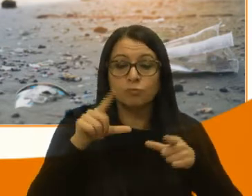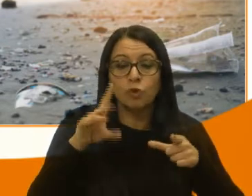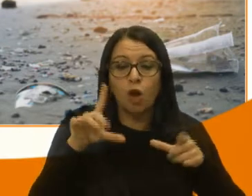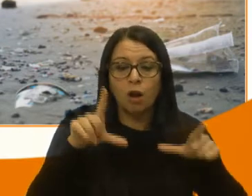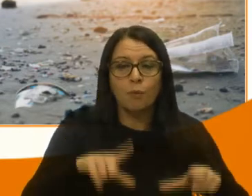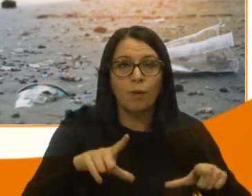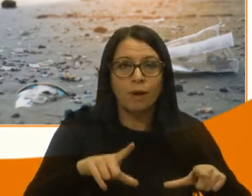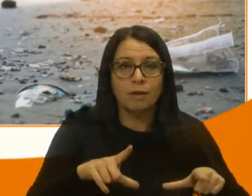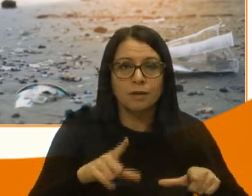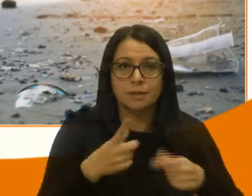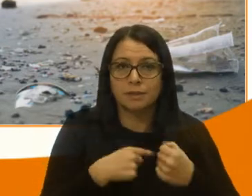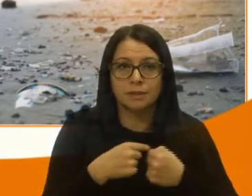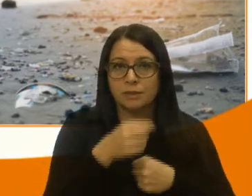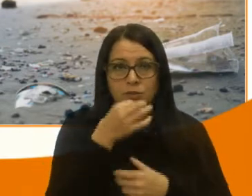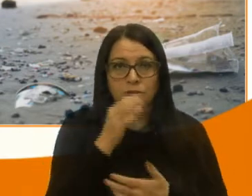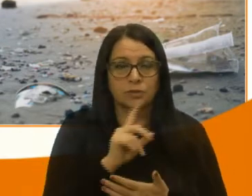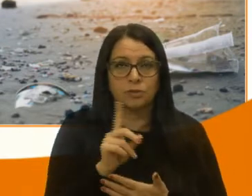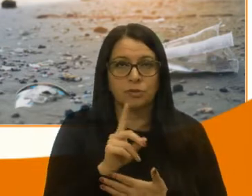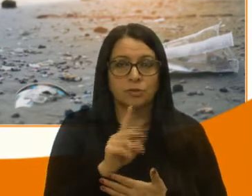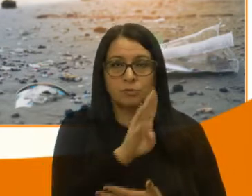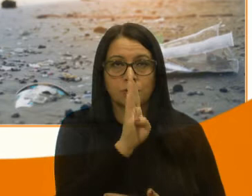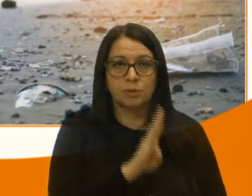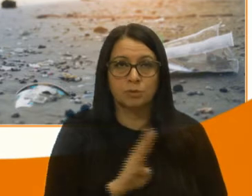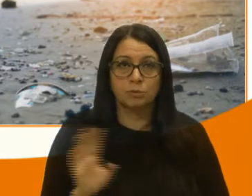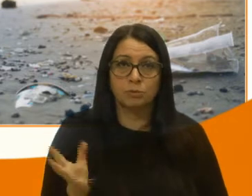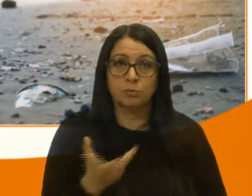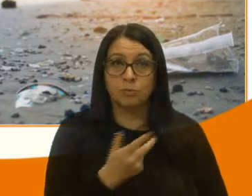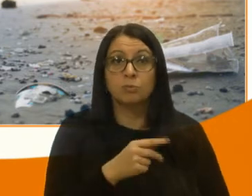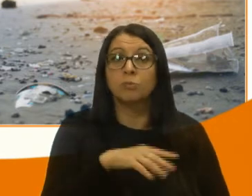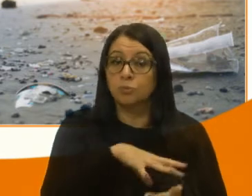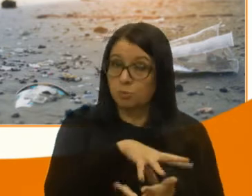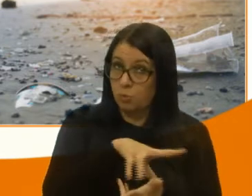da cidade de Caxias do Sul, do Brasil, mas do mundo.